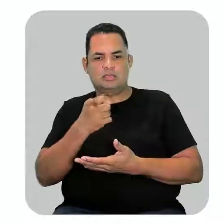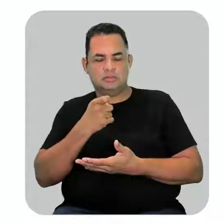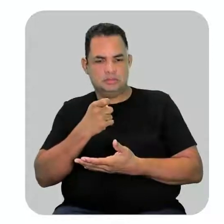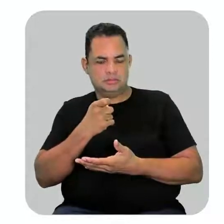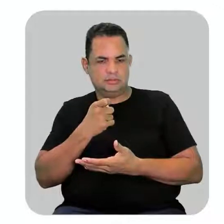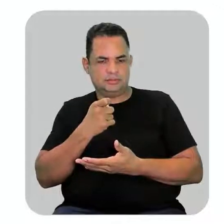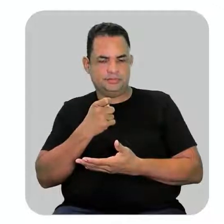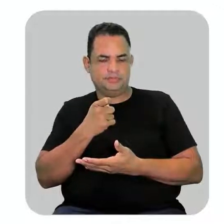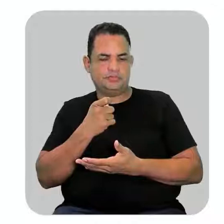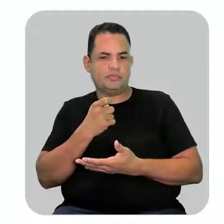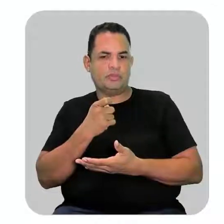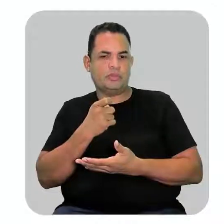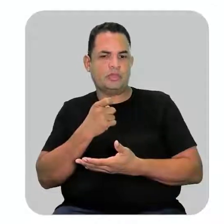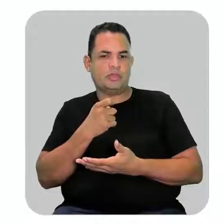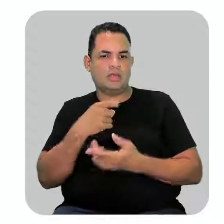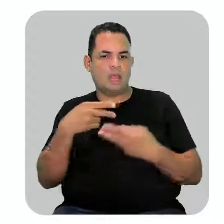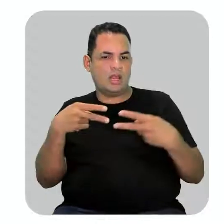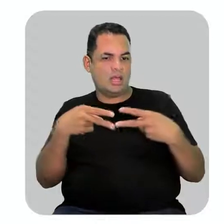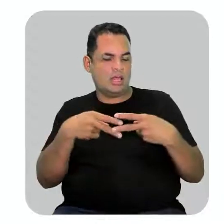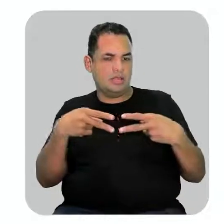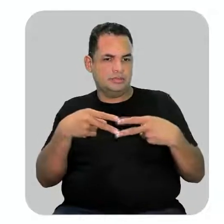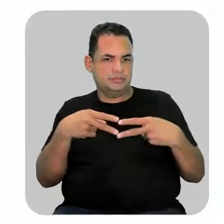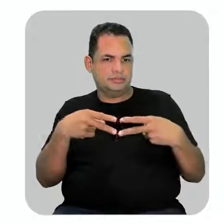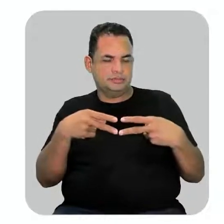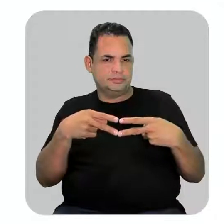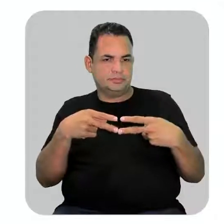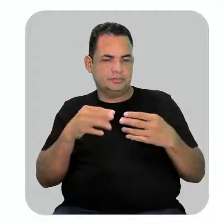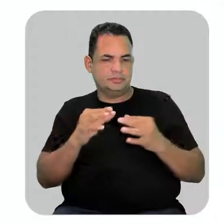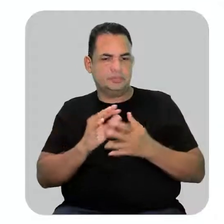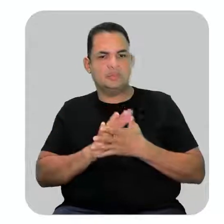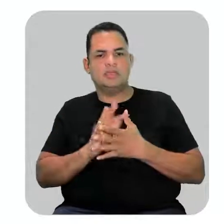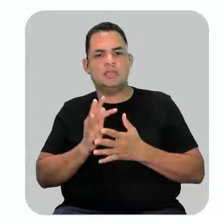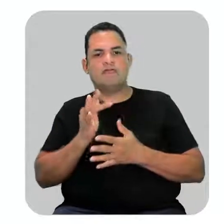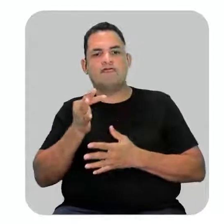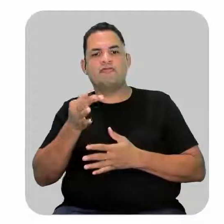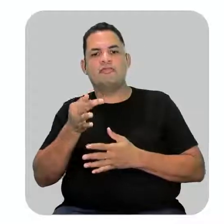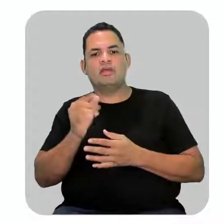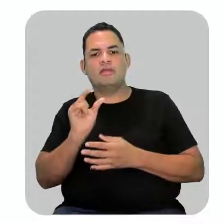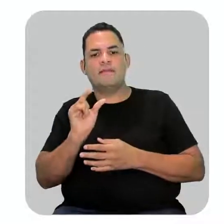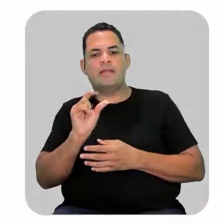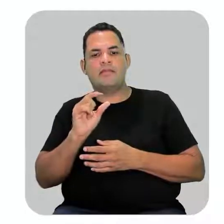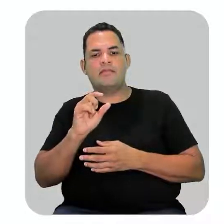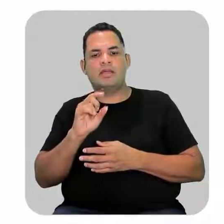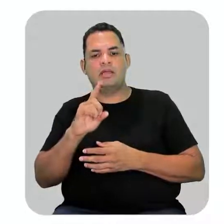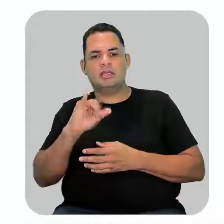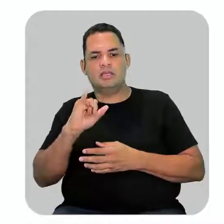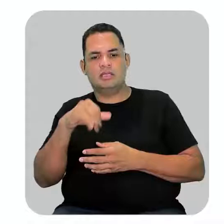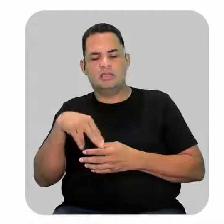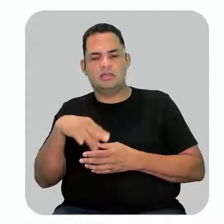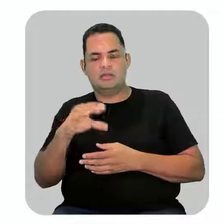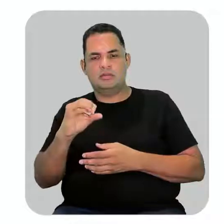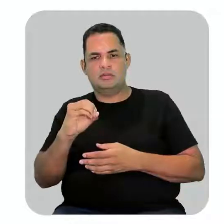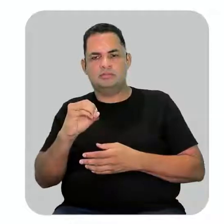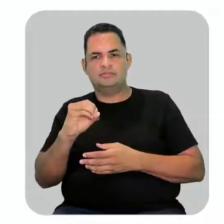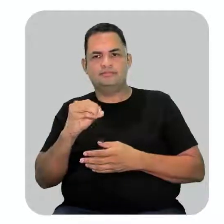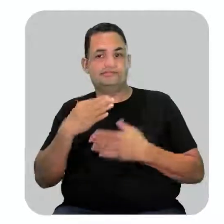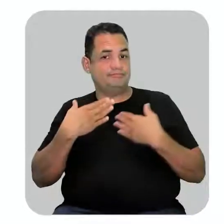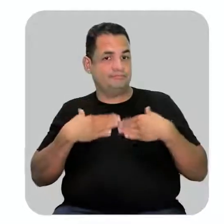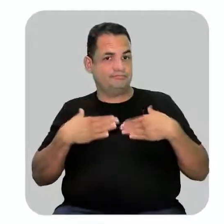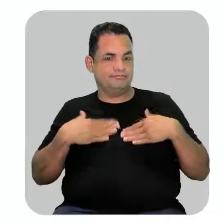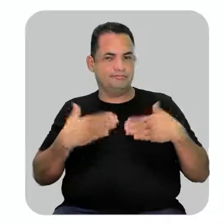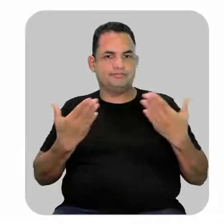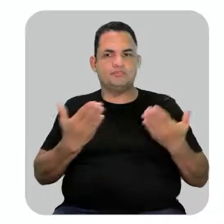está a ligação dupla que é o carbono 2 e a terminação ino que é a característica dos alcinos tranquilo?